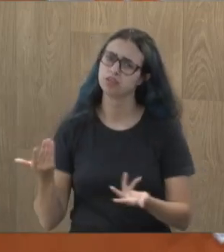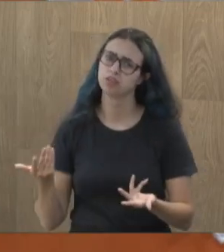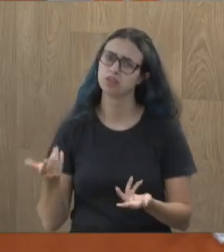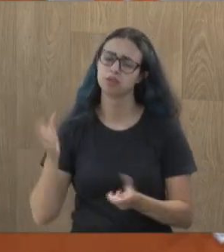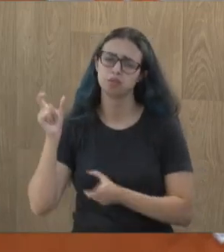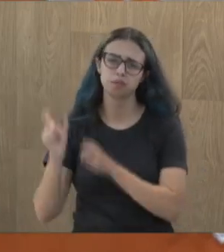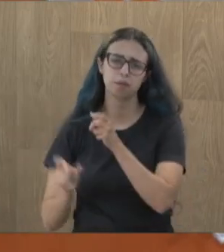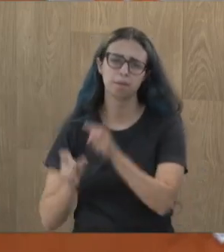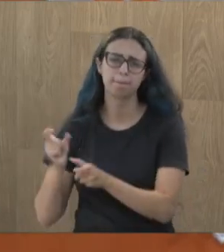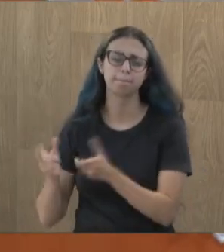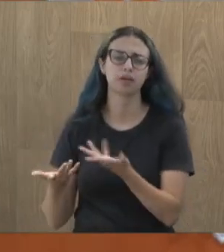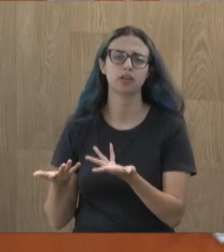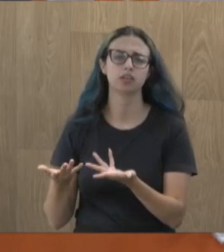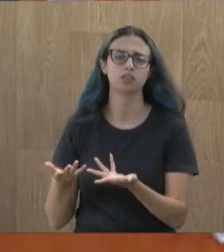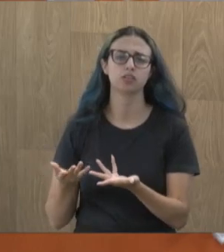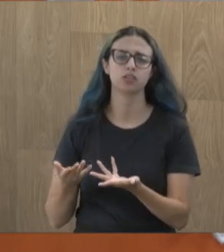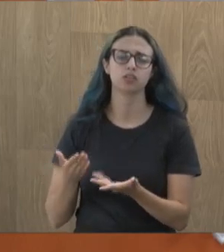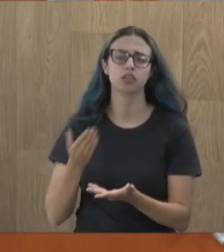estavam naquele